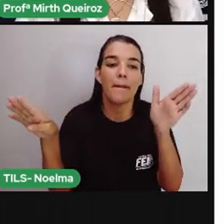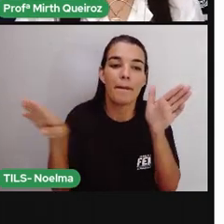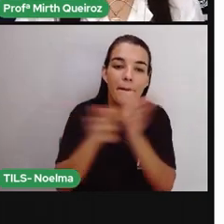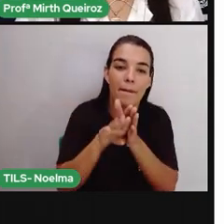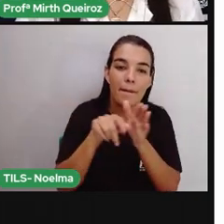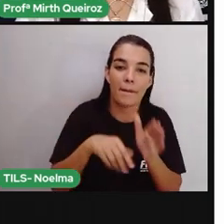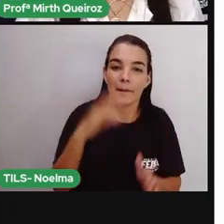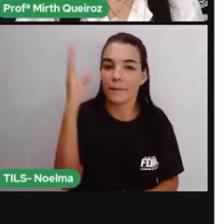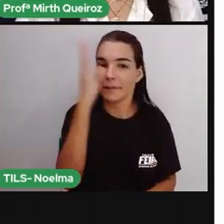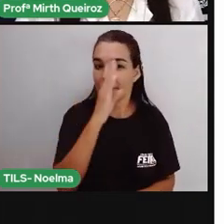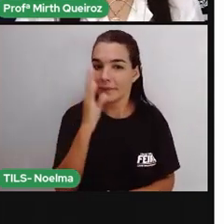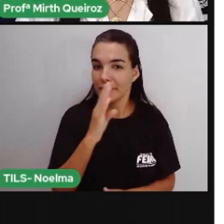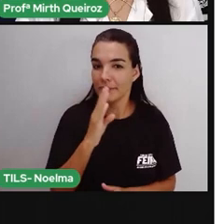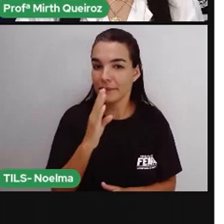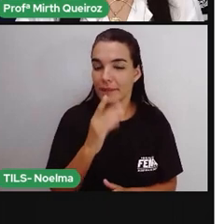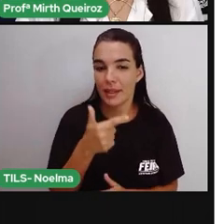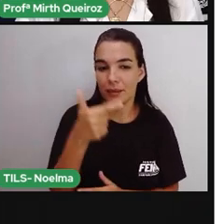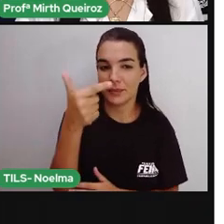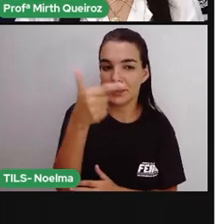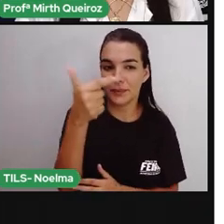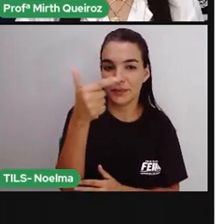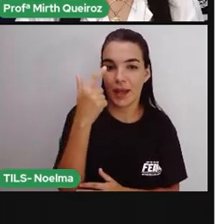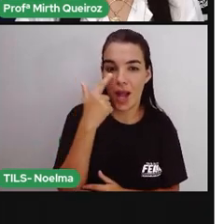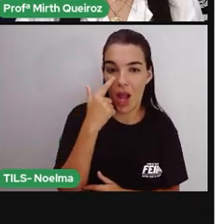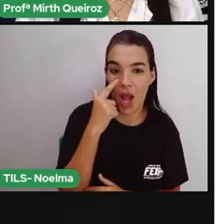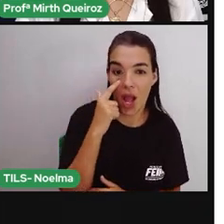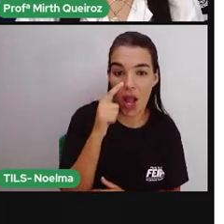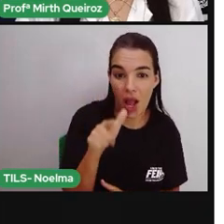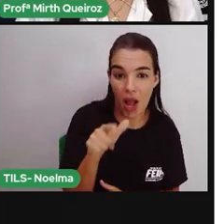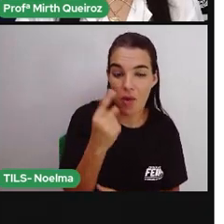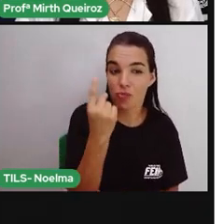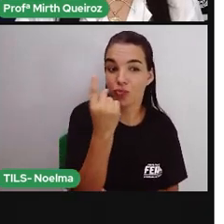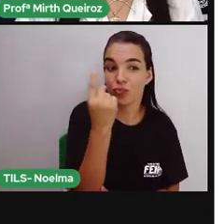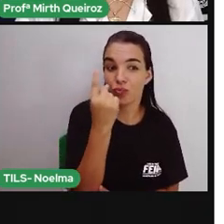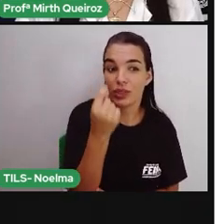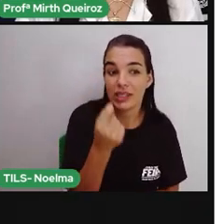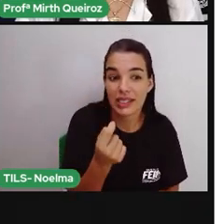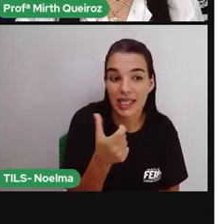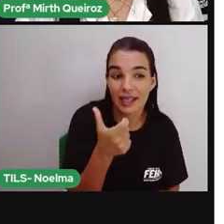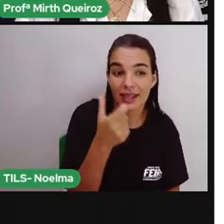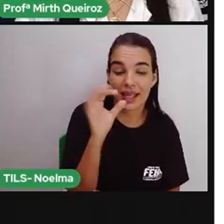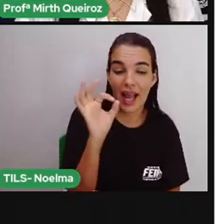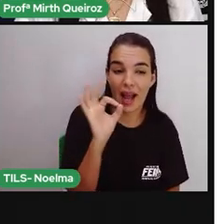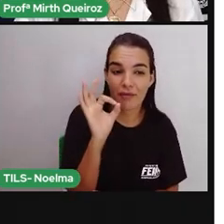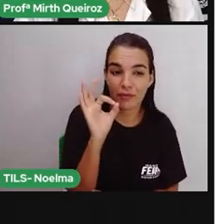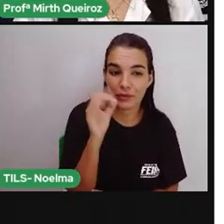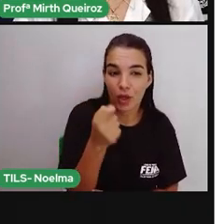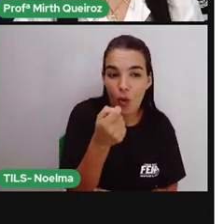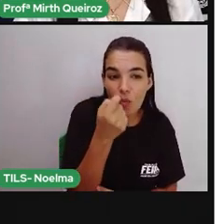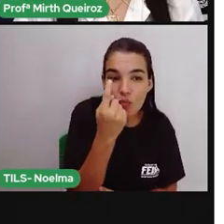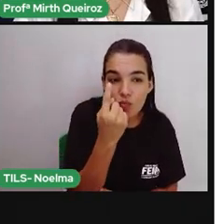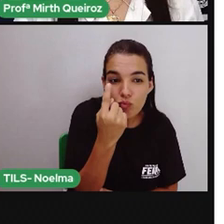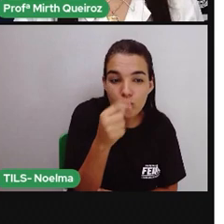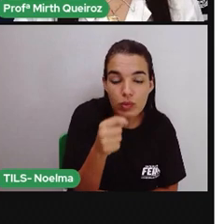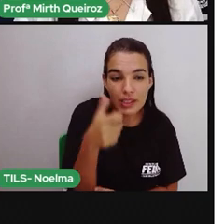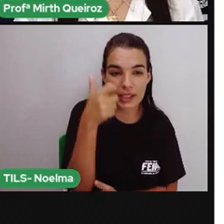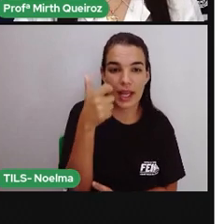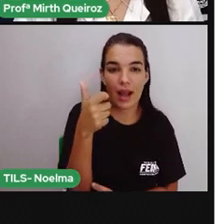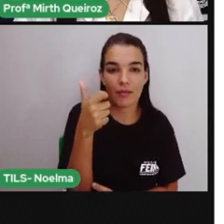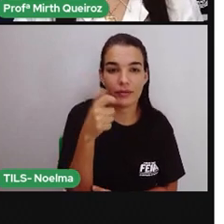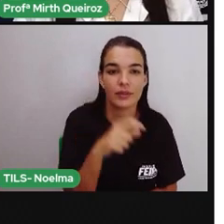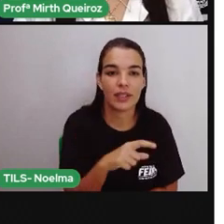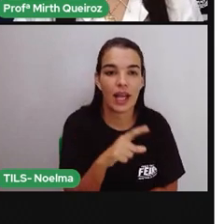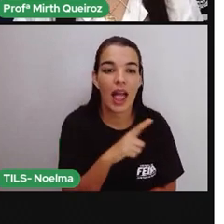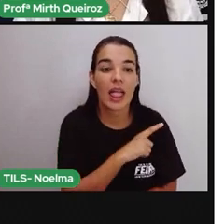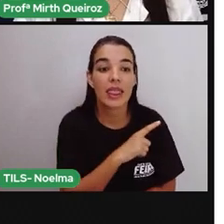O dois aí é do F, né? Ah, moeda de um centavo. E aí a gente tem outra